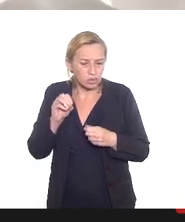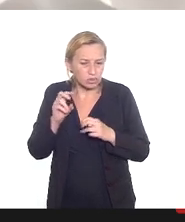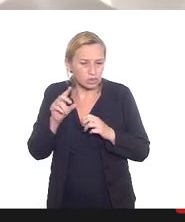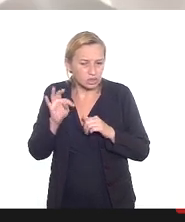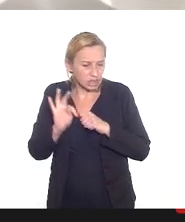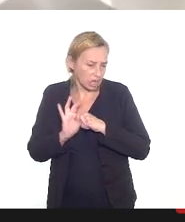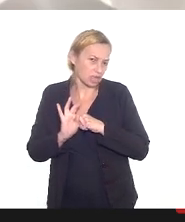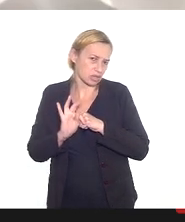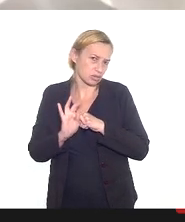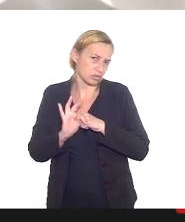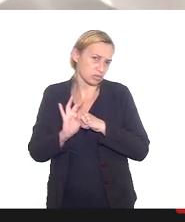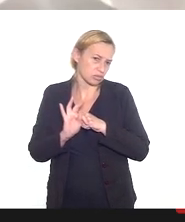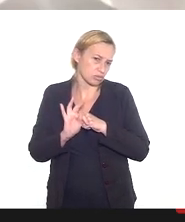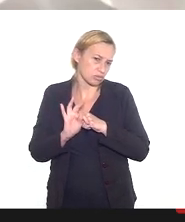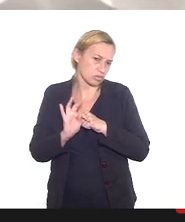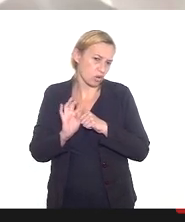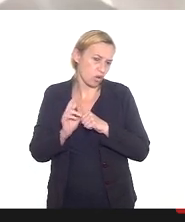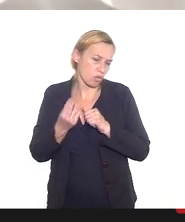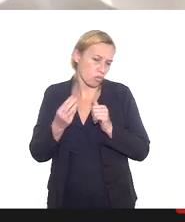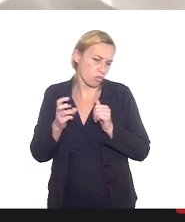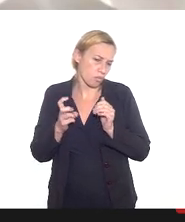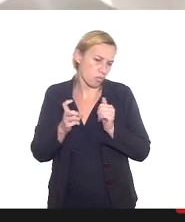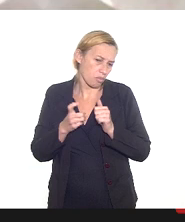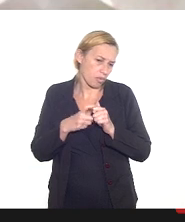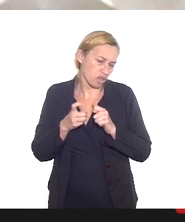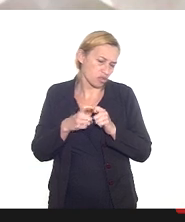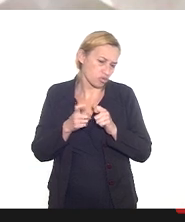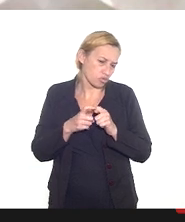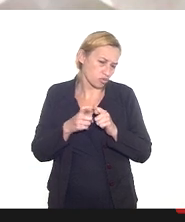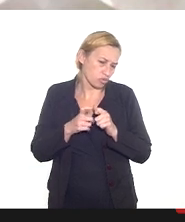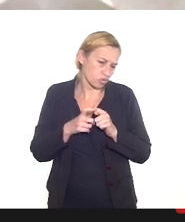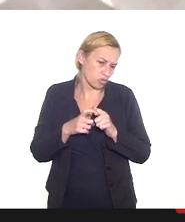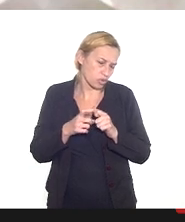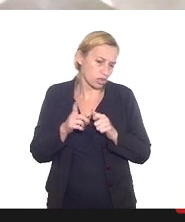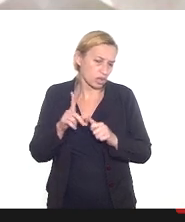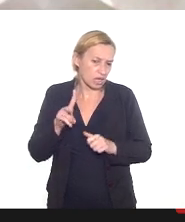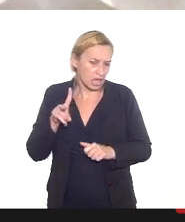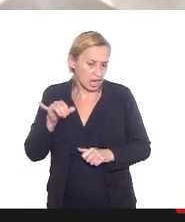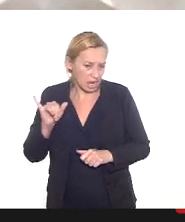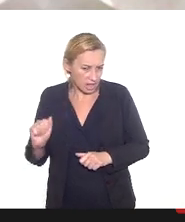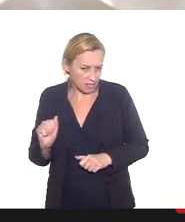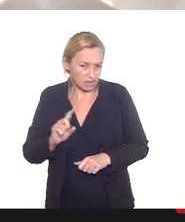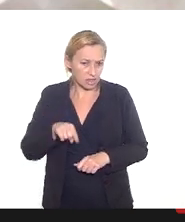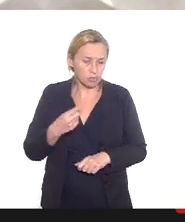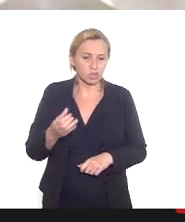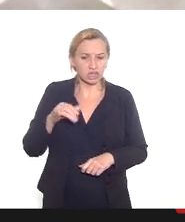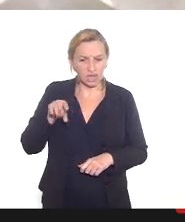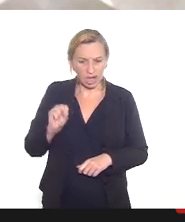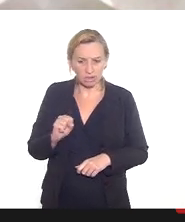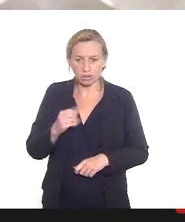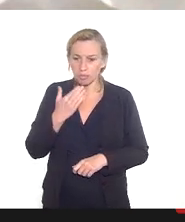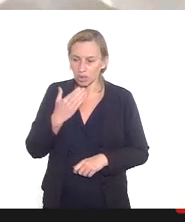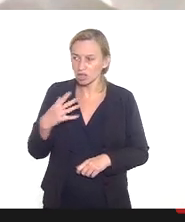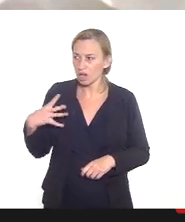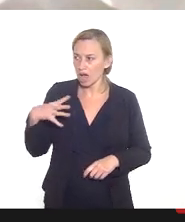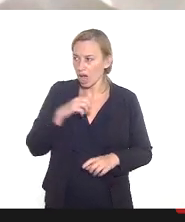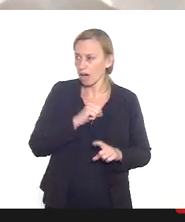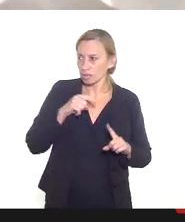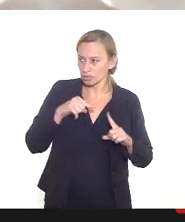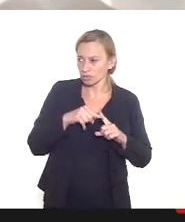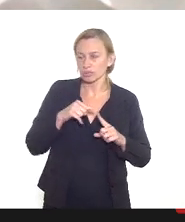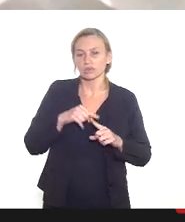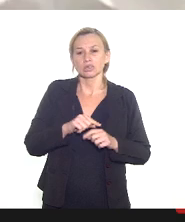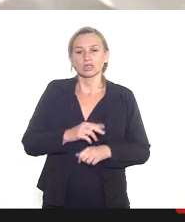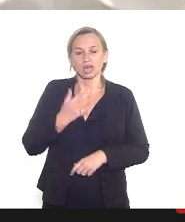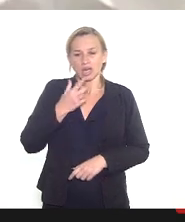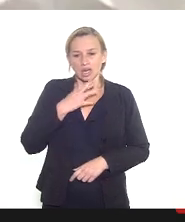para um posterior laudo médico doutora Lívia em seguida doutor Carlos Vasconcelos pedindo aí a objetividade na